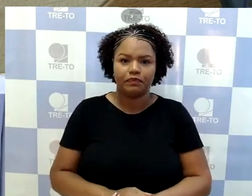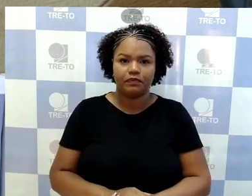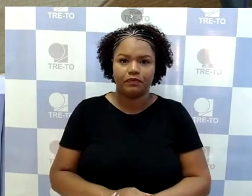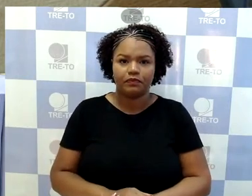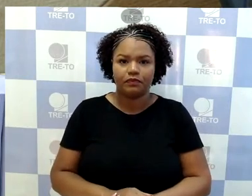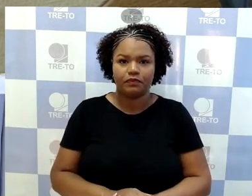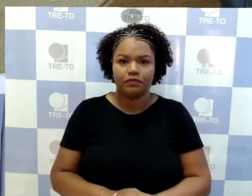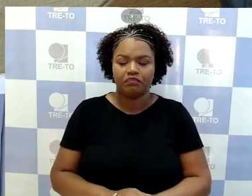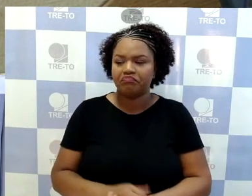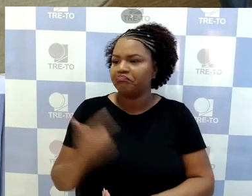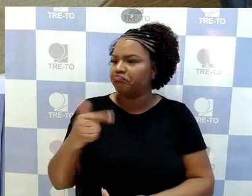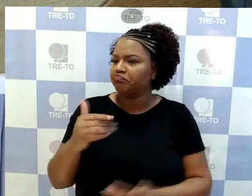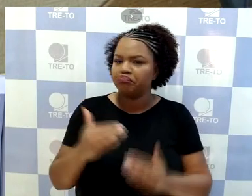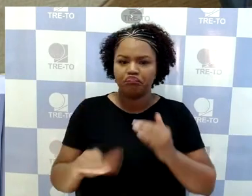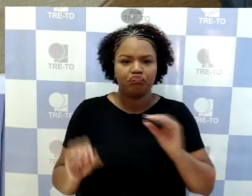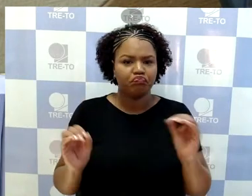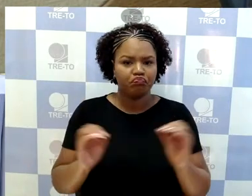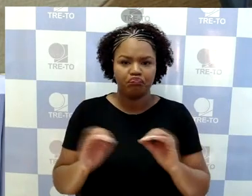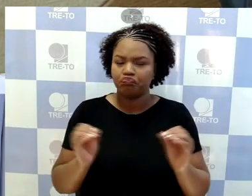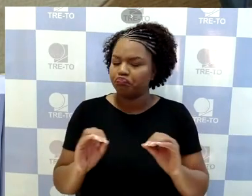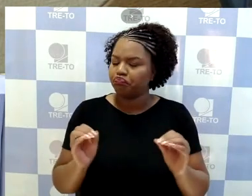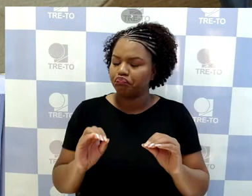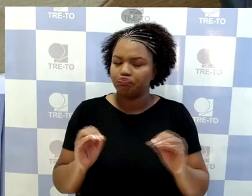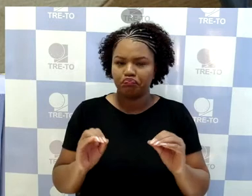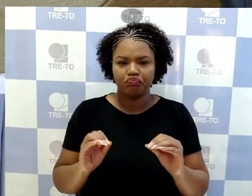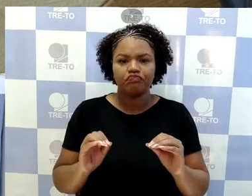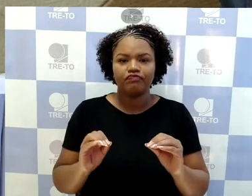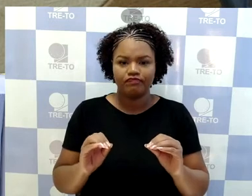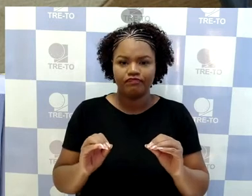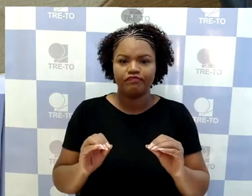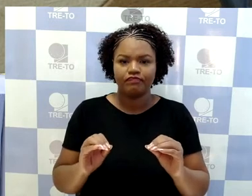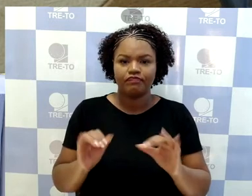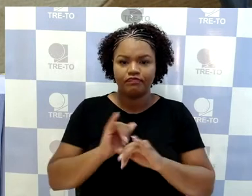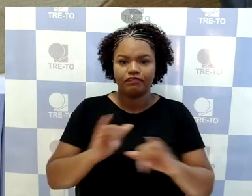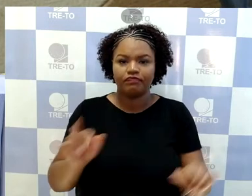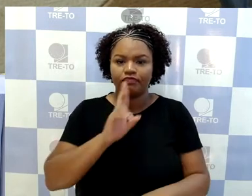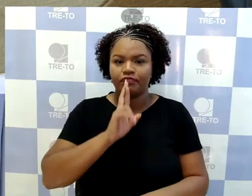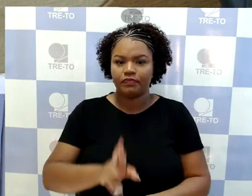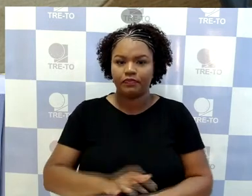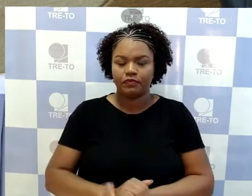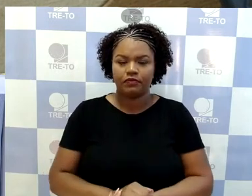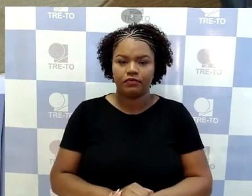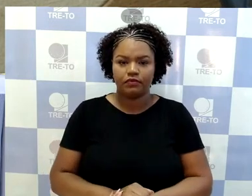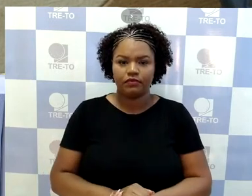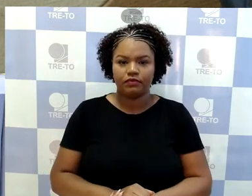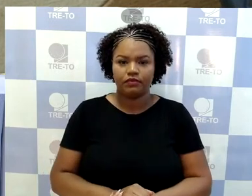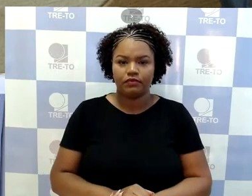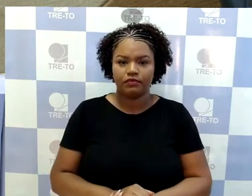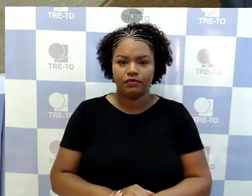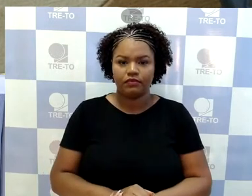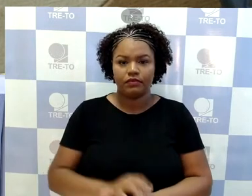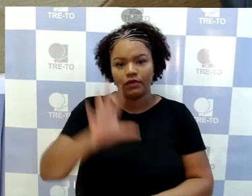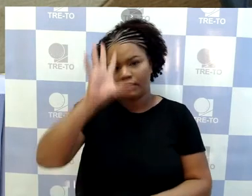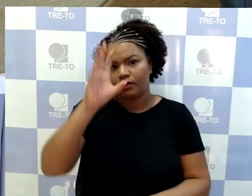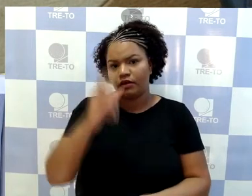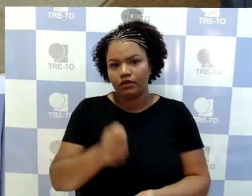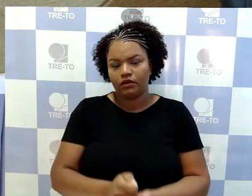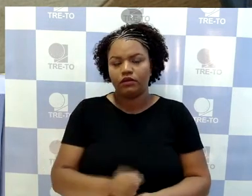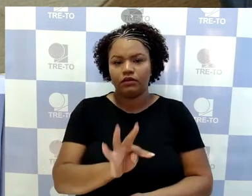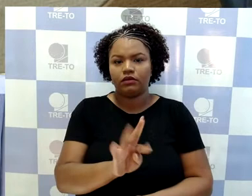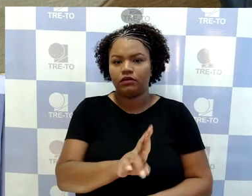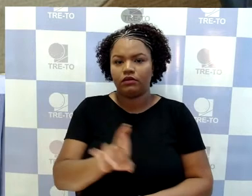Bom, havendo divergência, não havendo nenhuma divergência, eu vou proclamar o resultado. Decide o Tribunal Regional